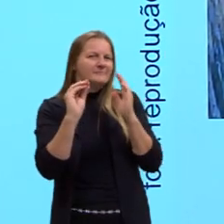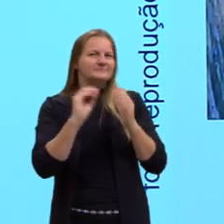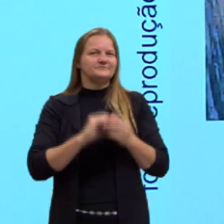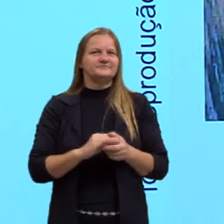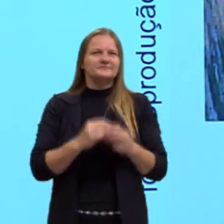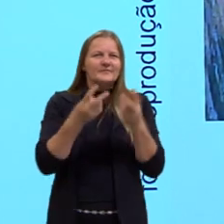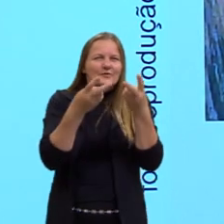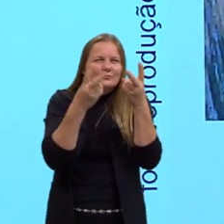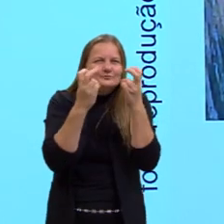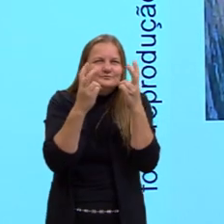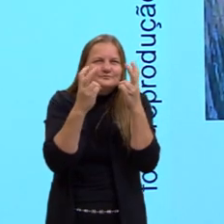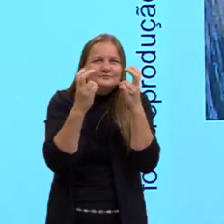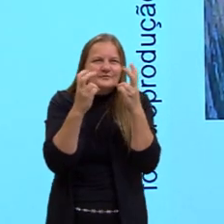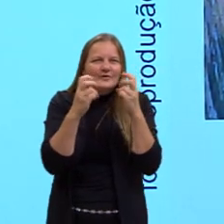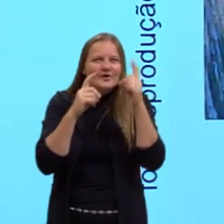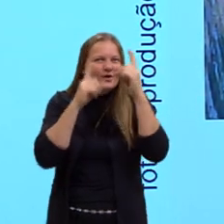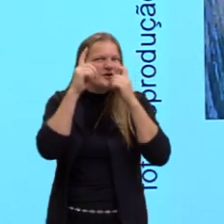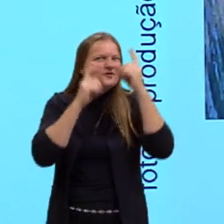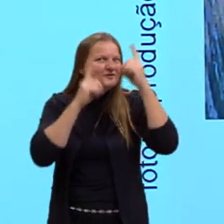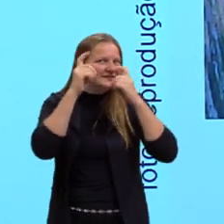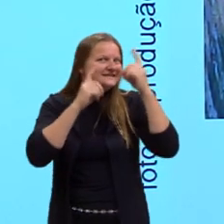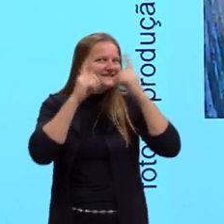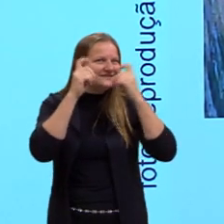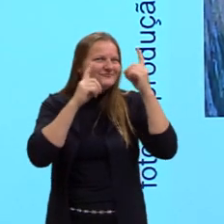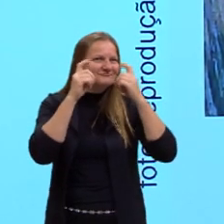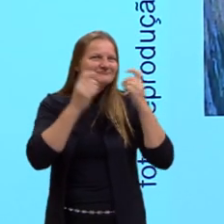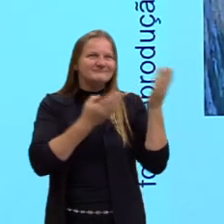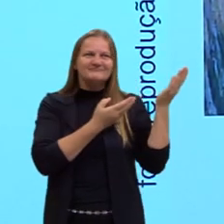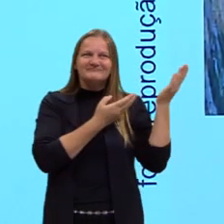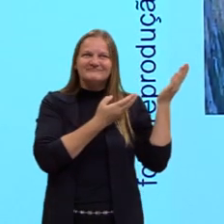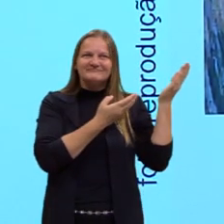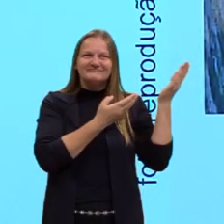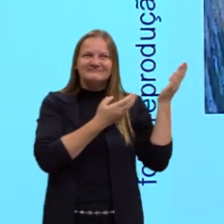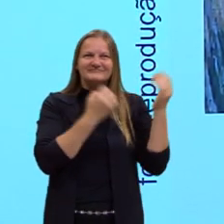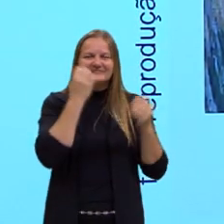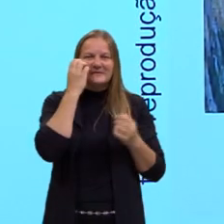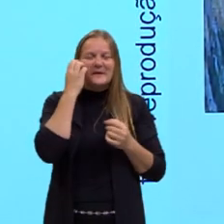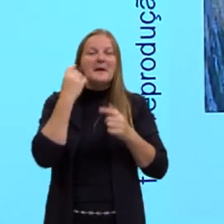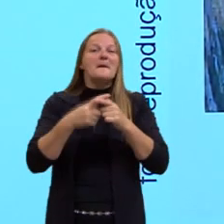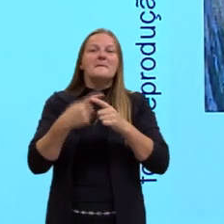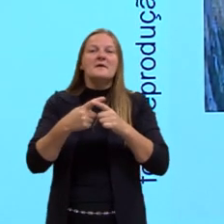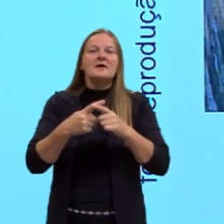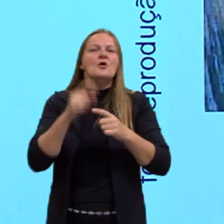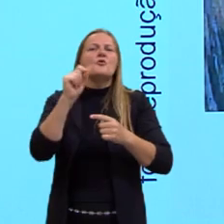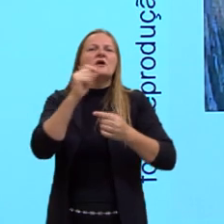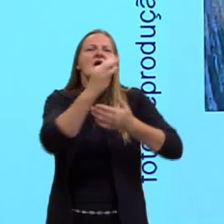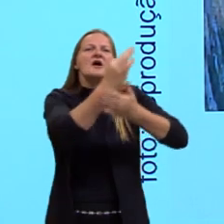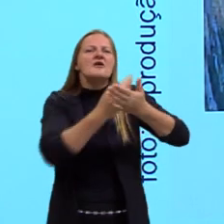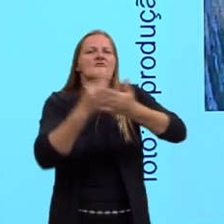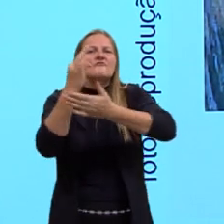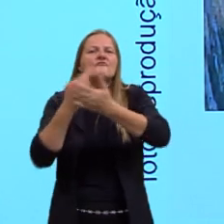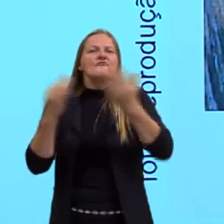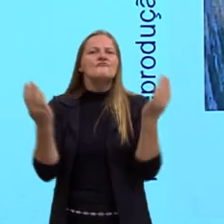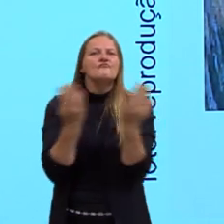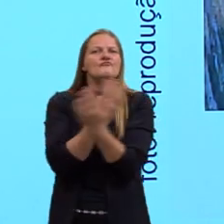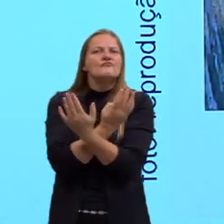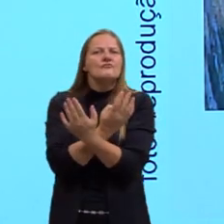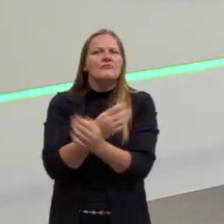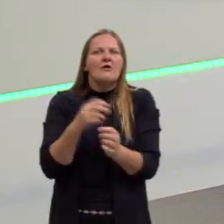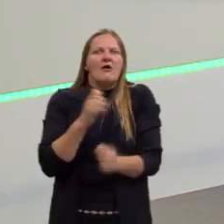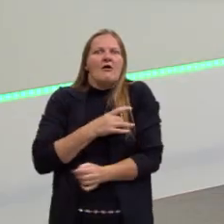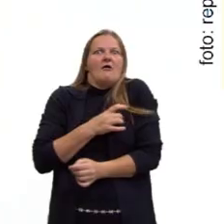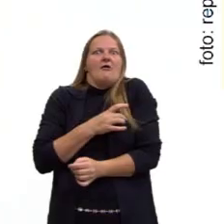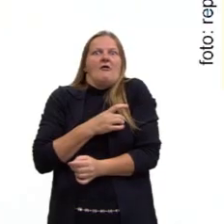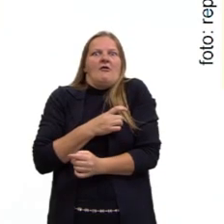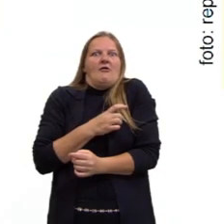Reparem a cara do Homer Simpson. Porque ele diz o que é a intertextualidade. Esse é o medo do